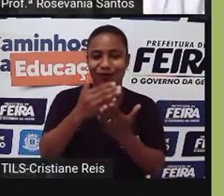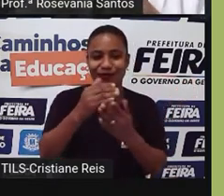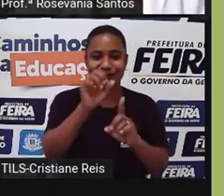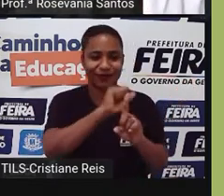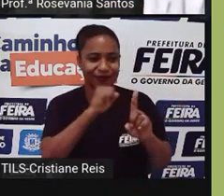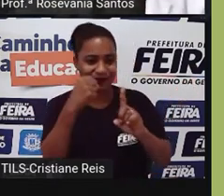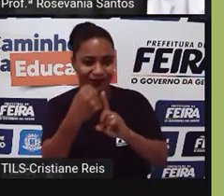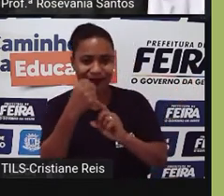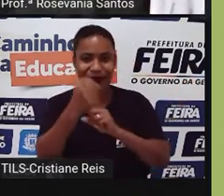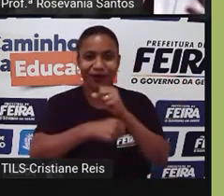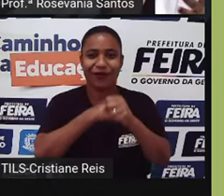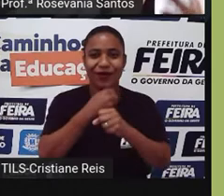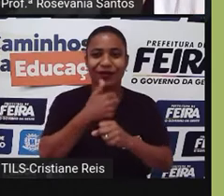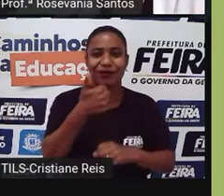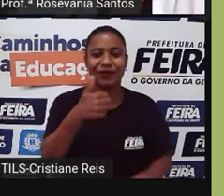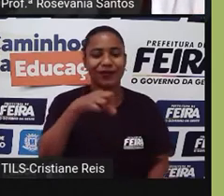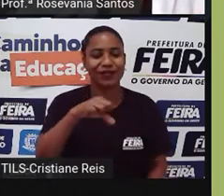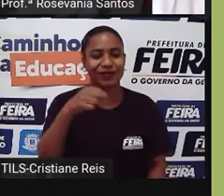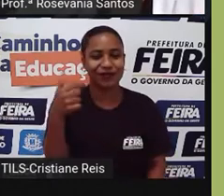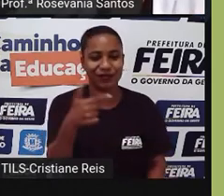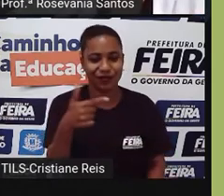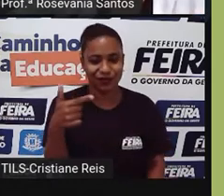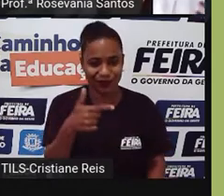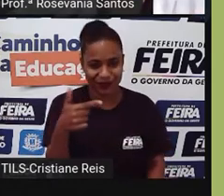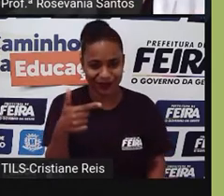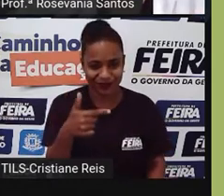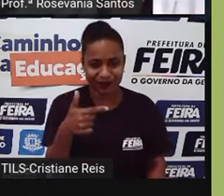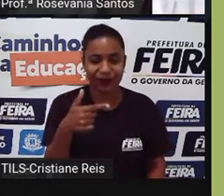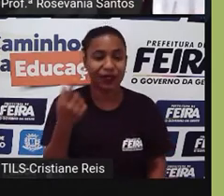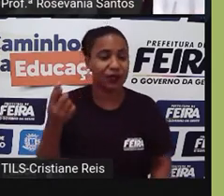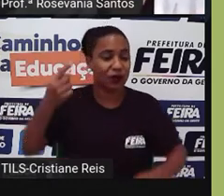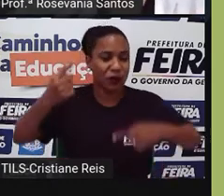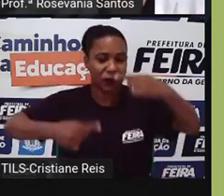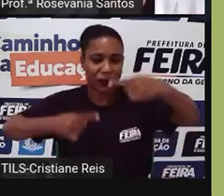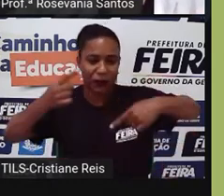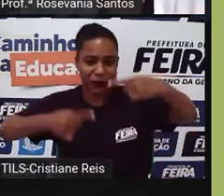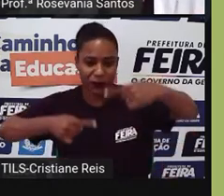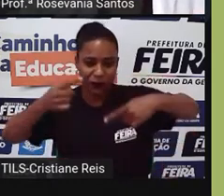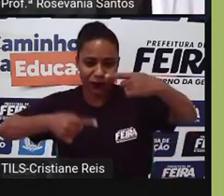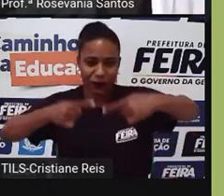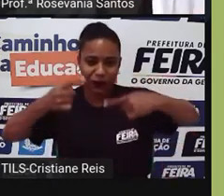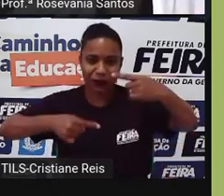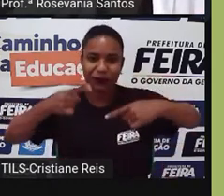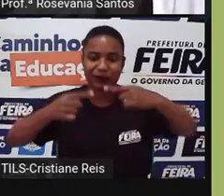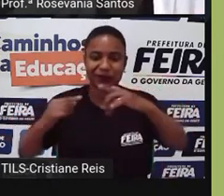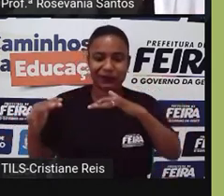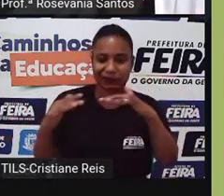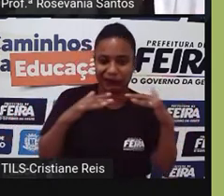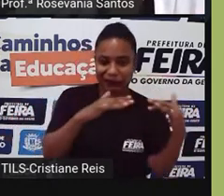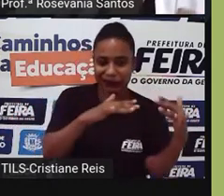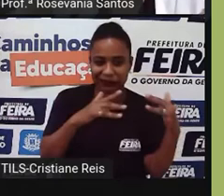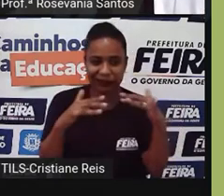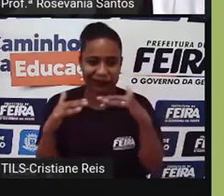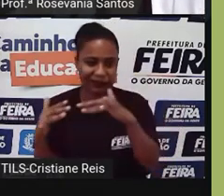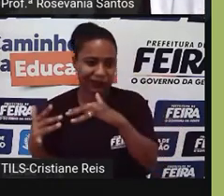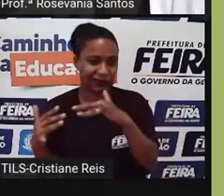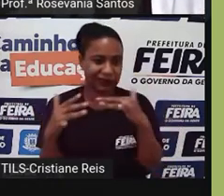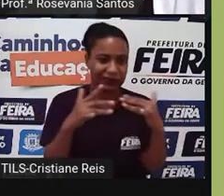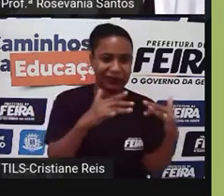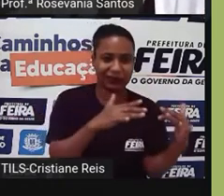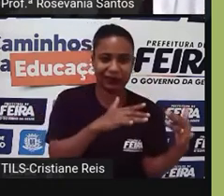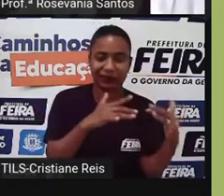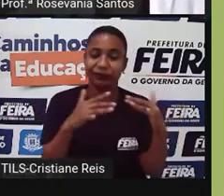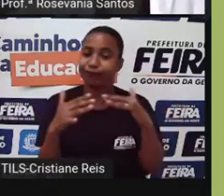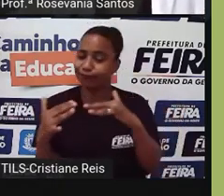1922. E esse, é claro que esse conflito, que é todo conflito, né, eles têm muitas